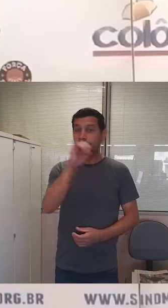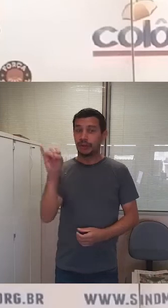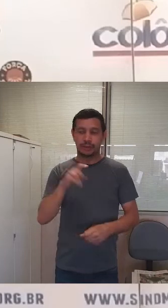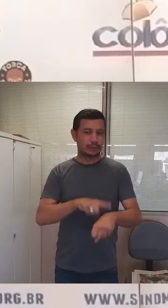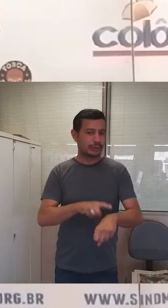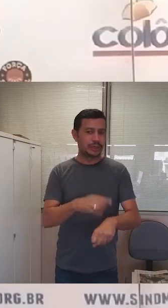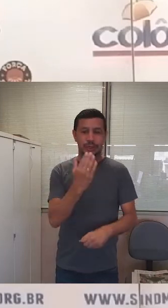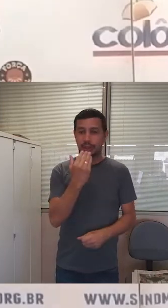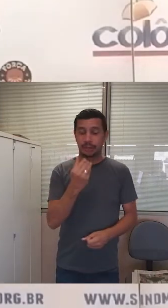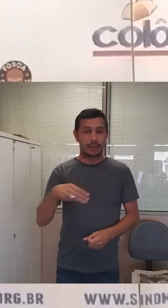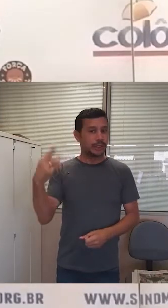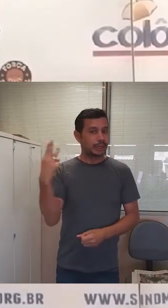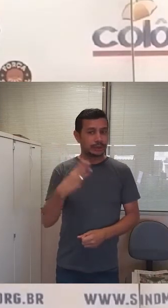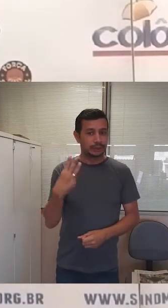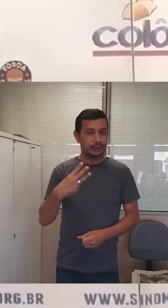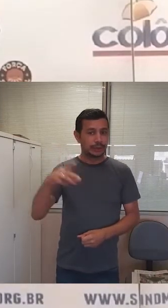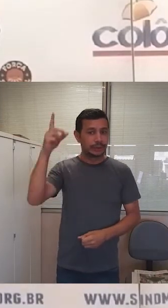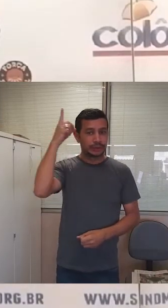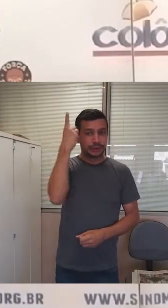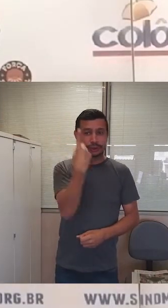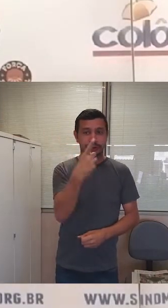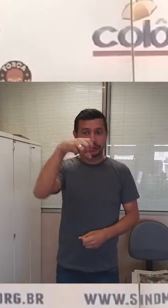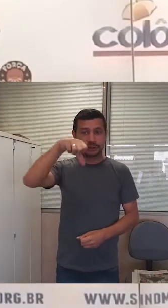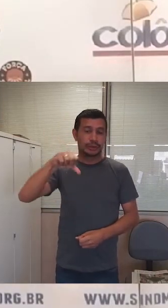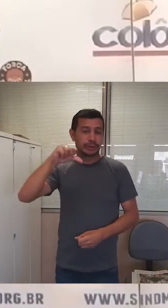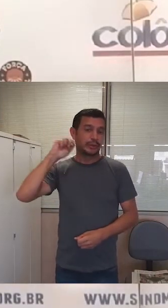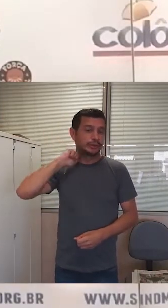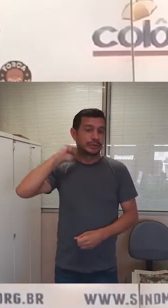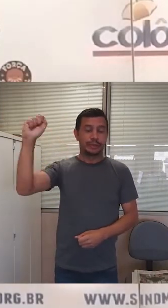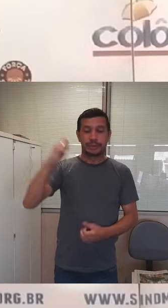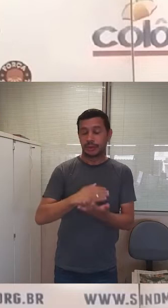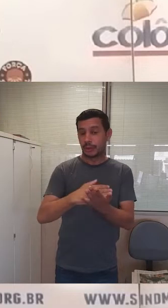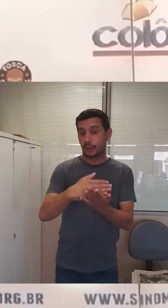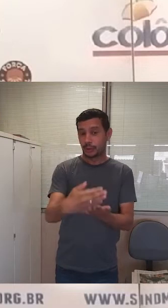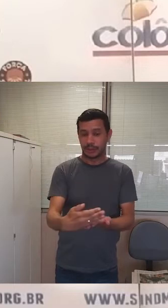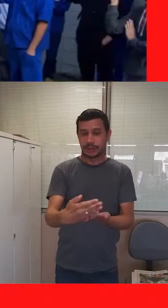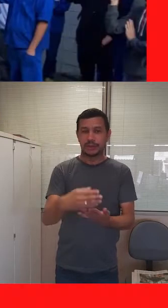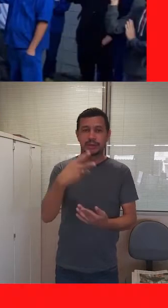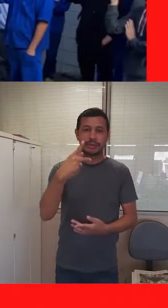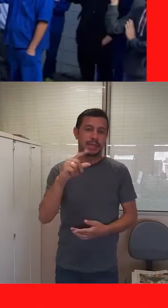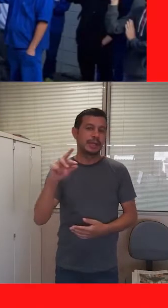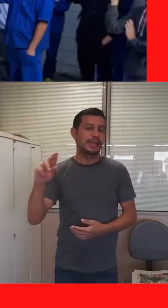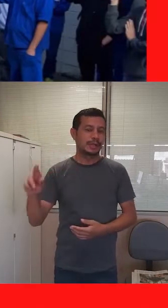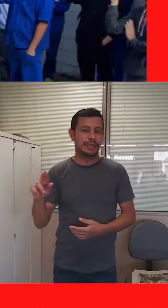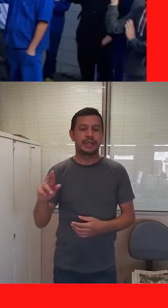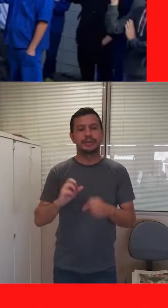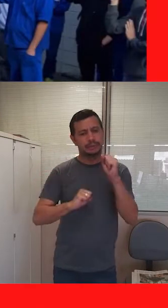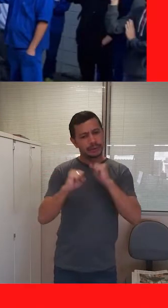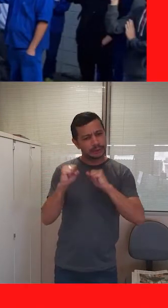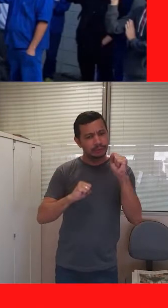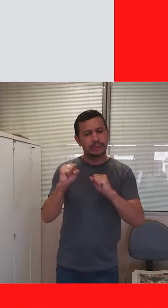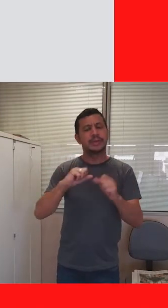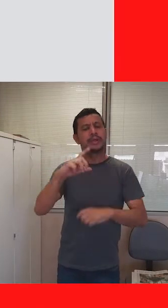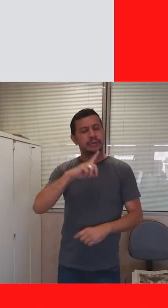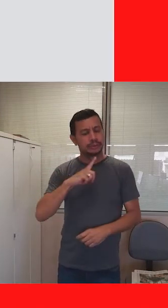Olá, hora da boia desta terça-feira, dia 19 de abril está no ar. PLR Navastec,